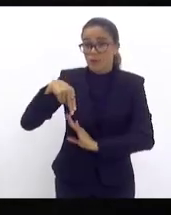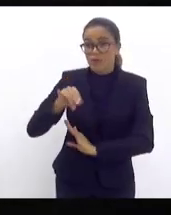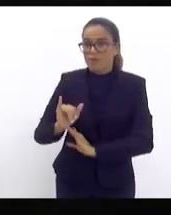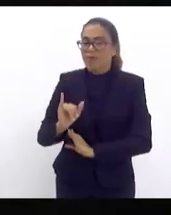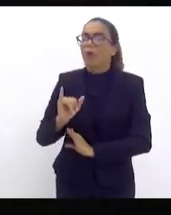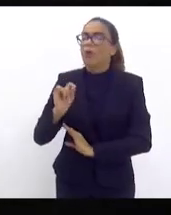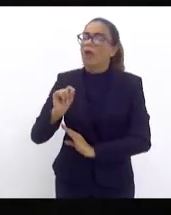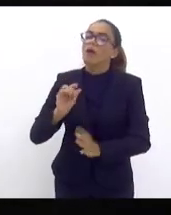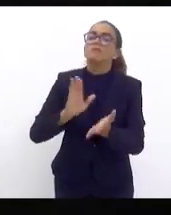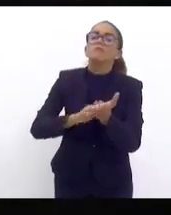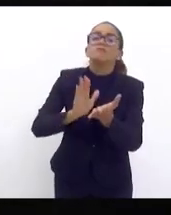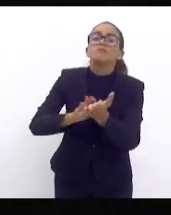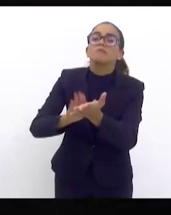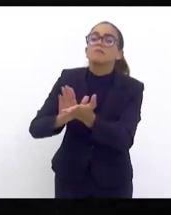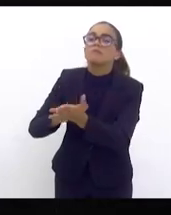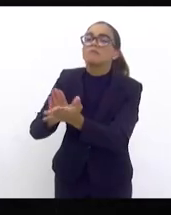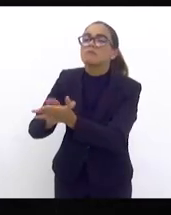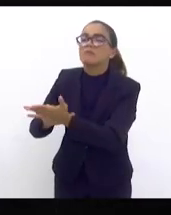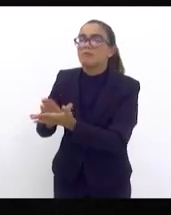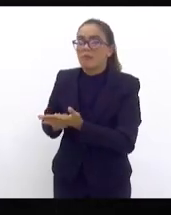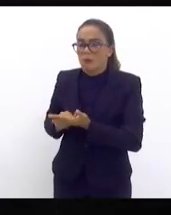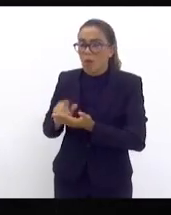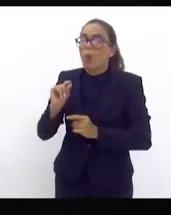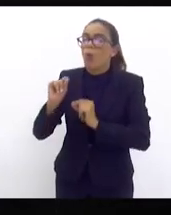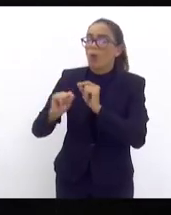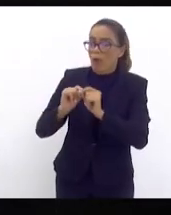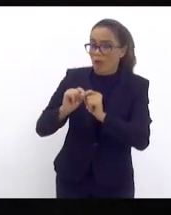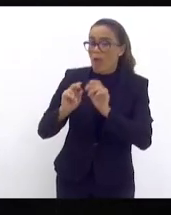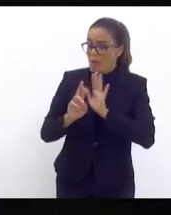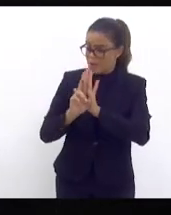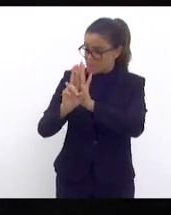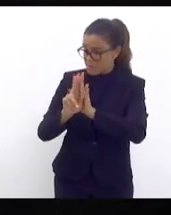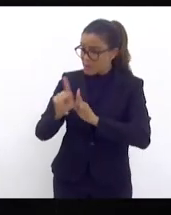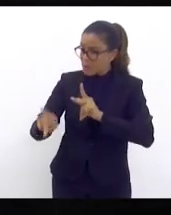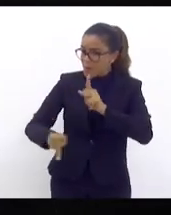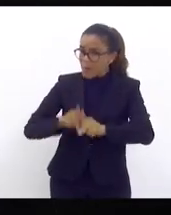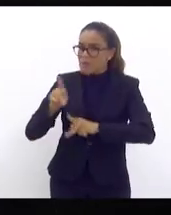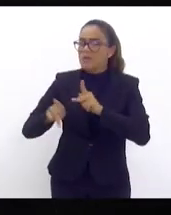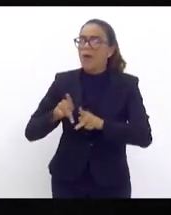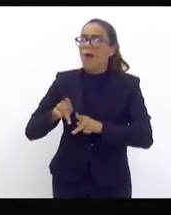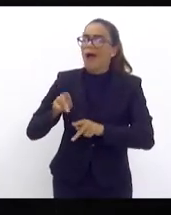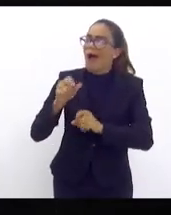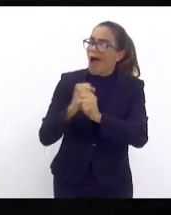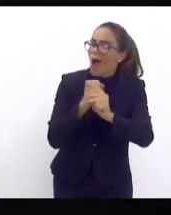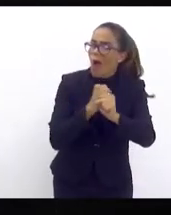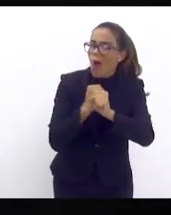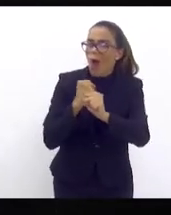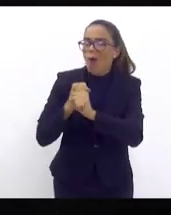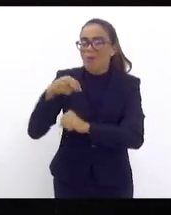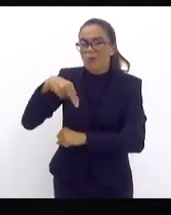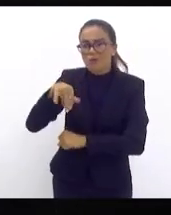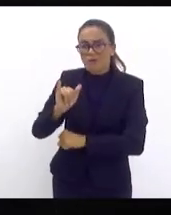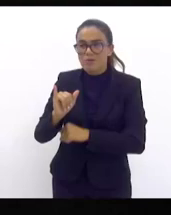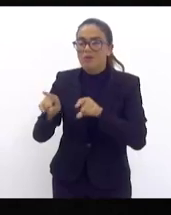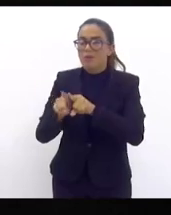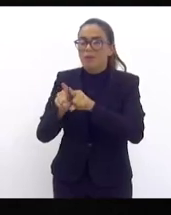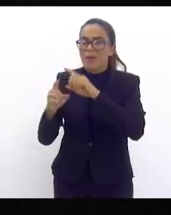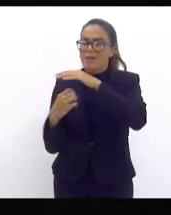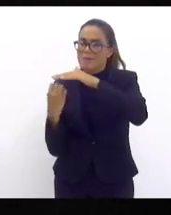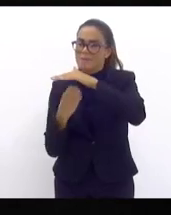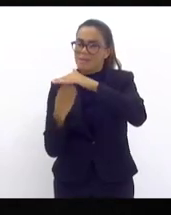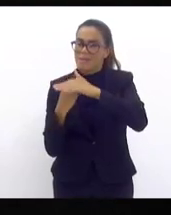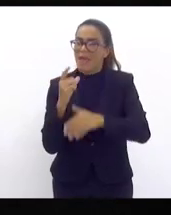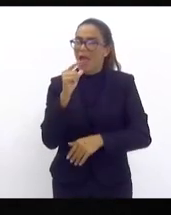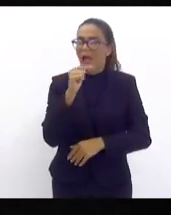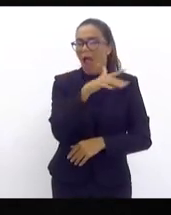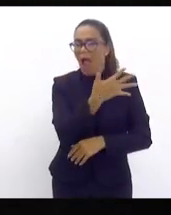o direito de parlamentar de representante do povo de que as obras de Nova Iguaçu a empresa Águas do Rio coloque a rede de água